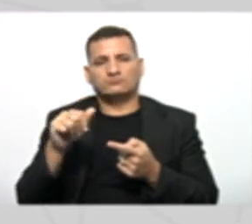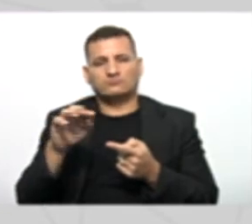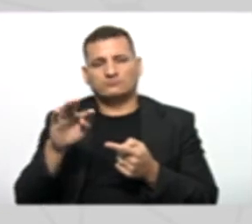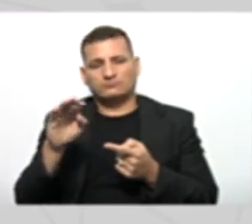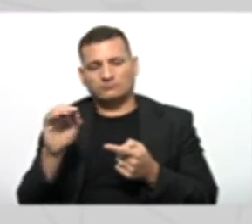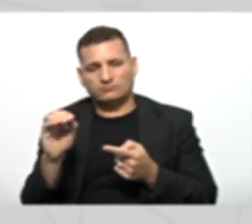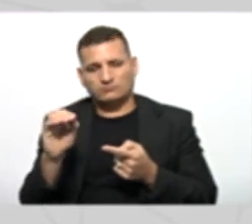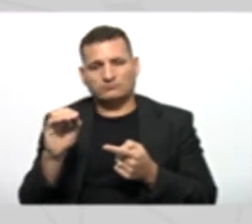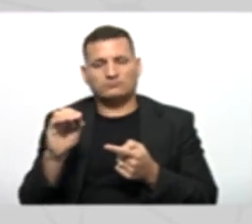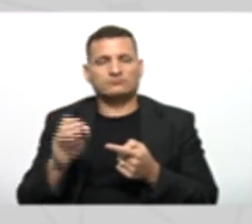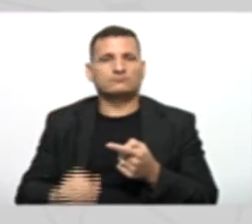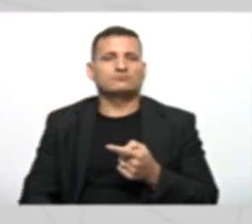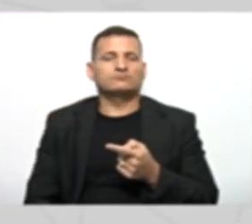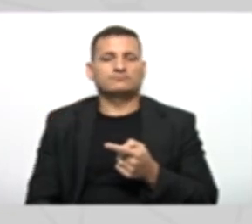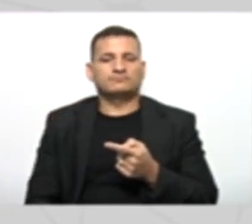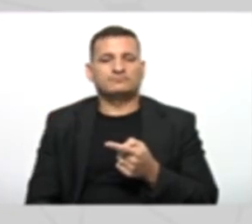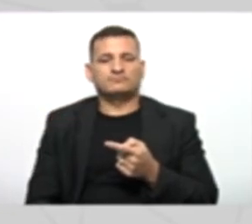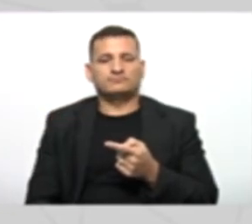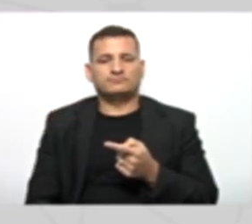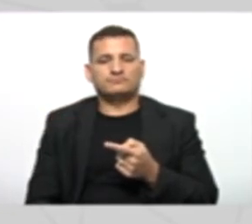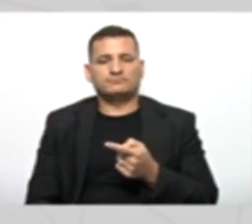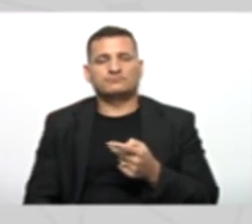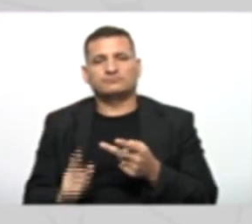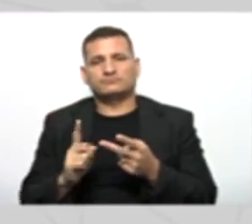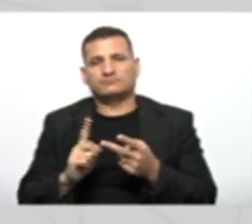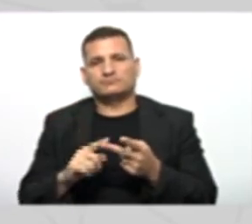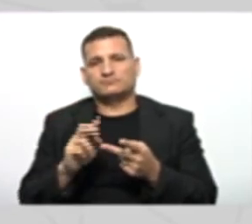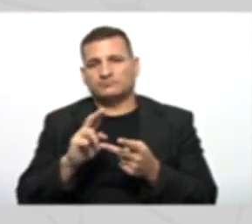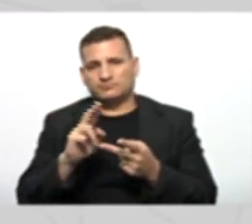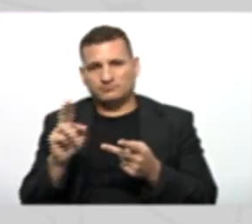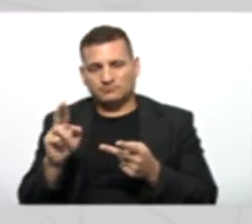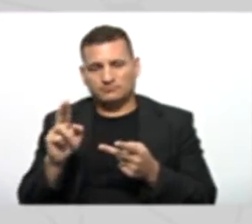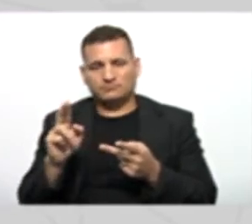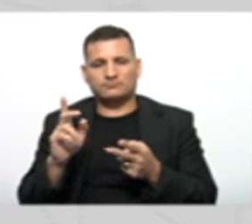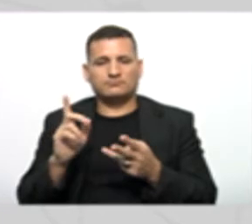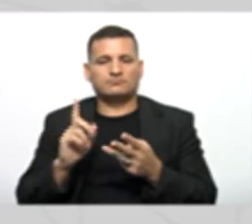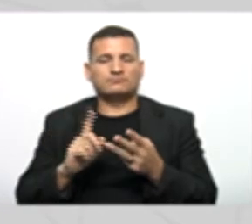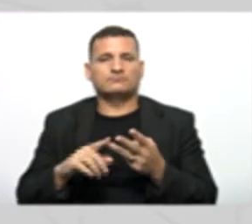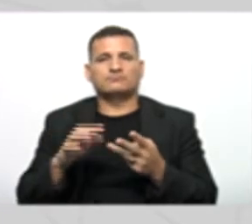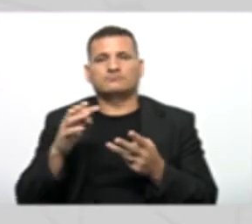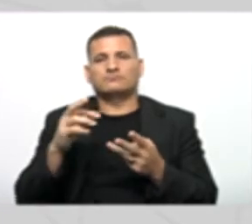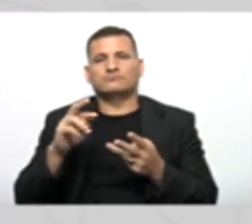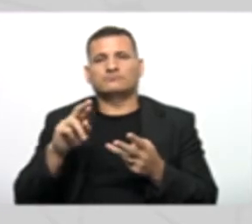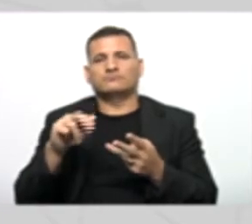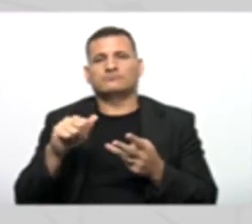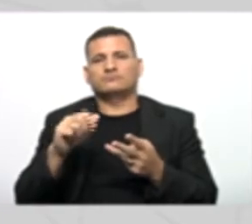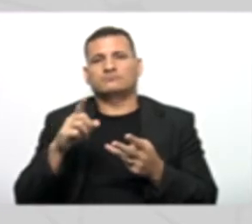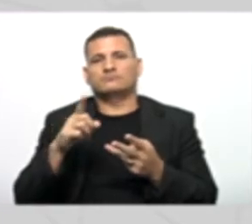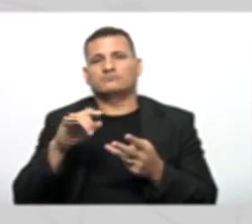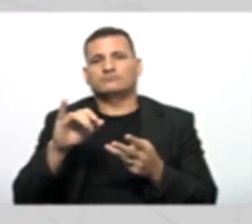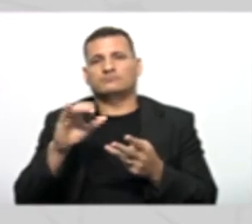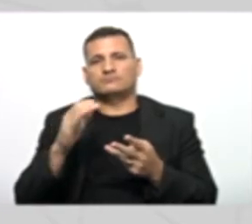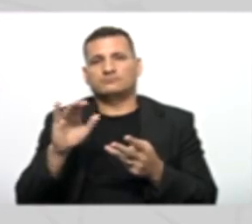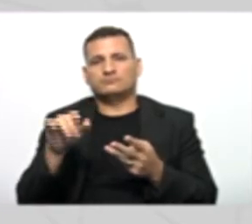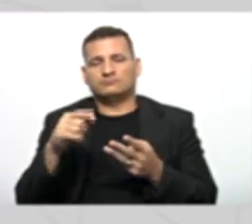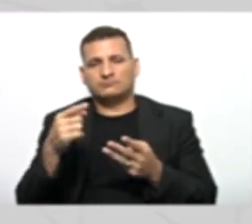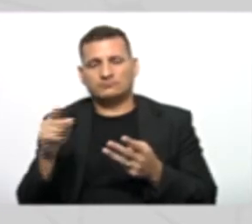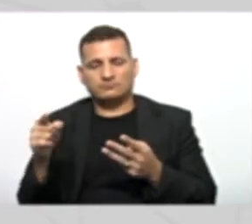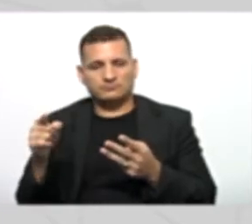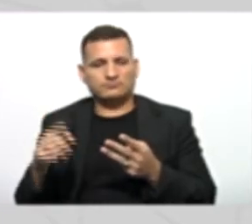Certo? Campeonato Nome Que é o nome Do time E a tradição